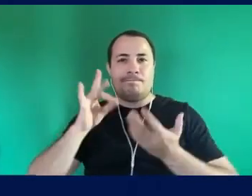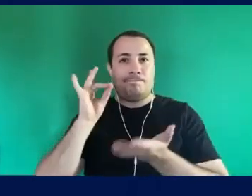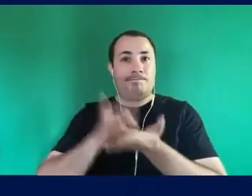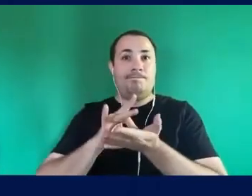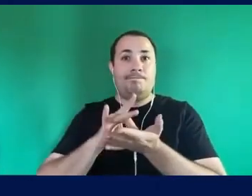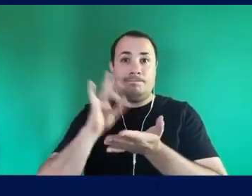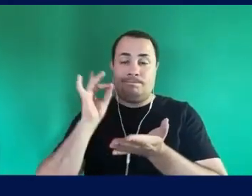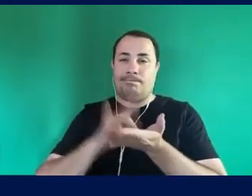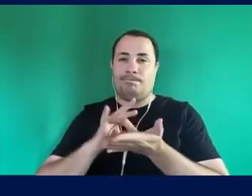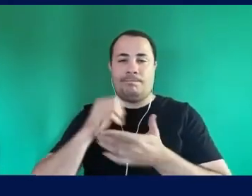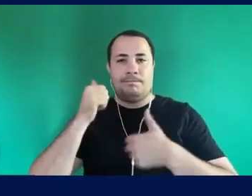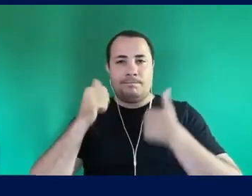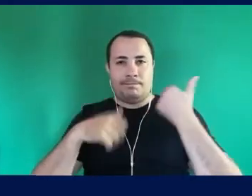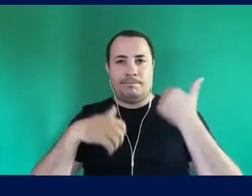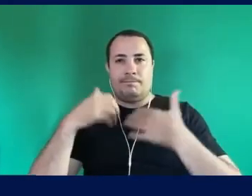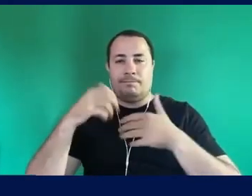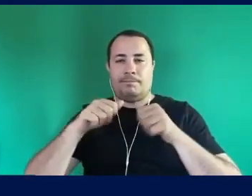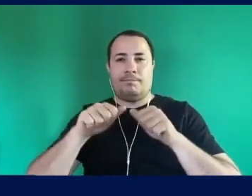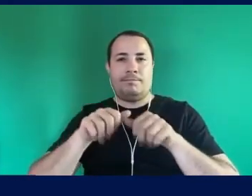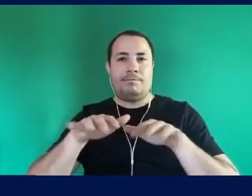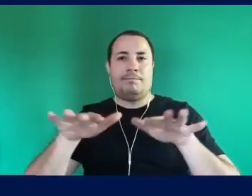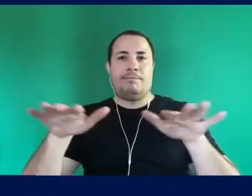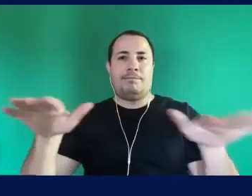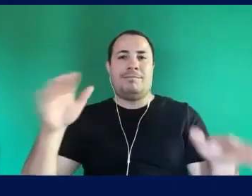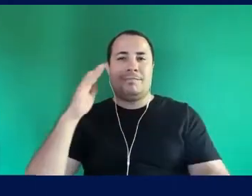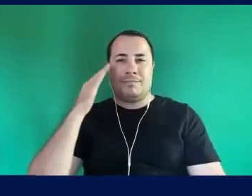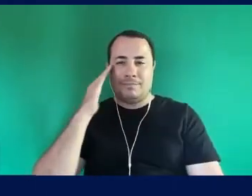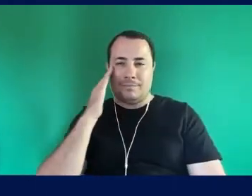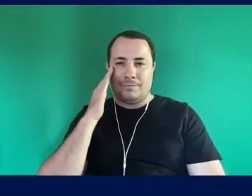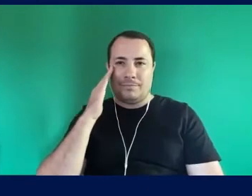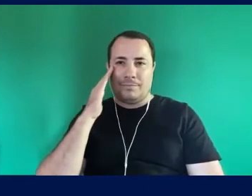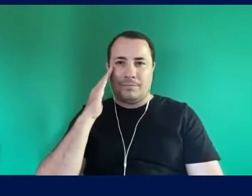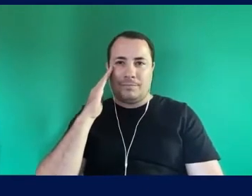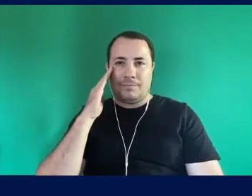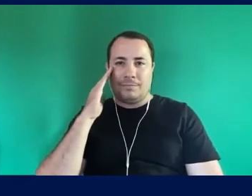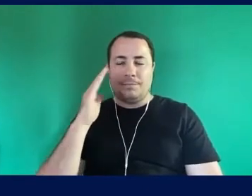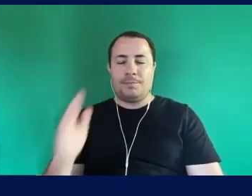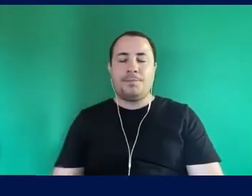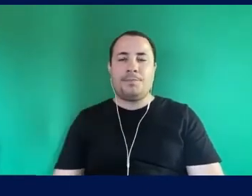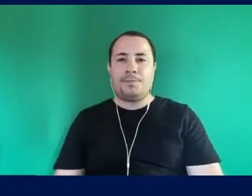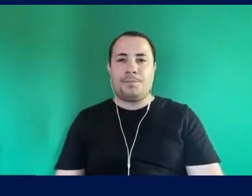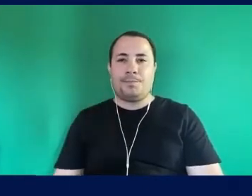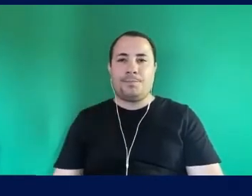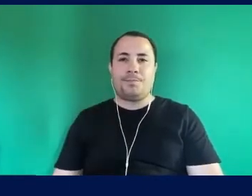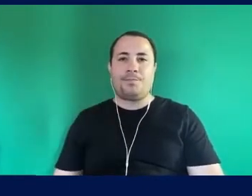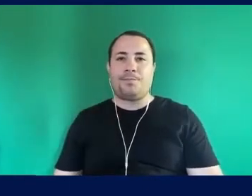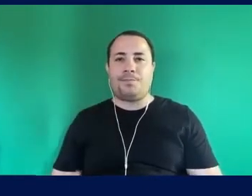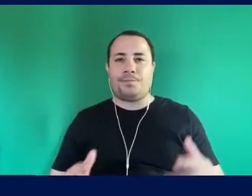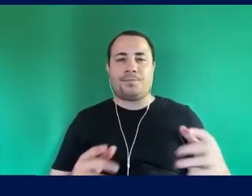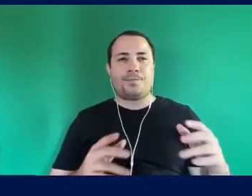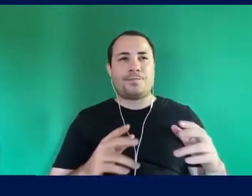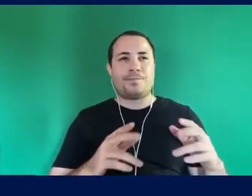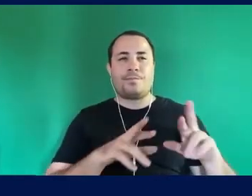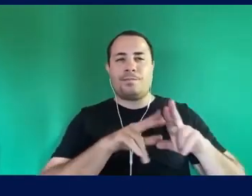Está De alguma forma Em relação Com o real Com as dinâmicas Do real